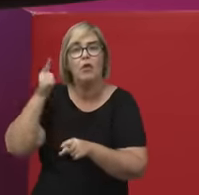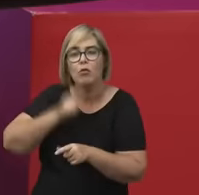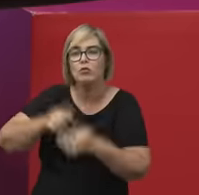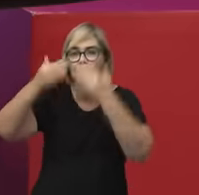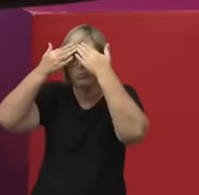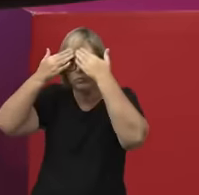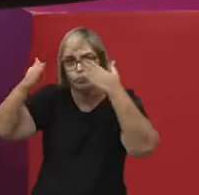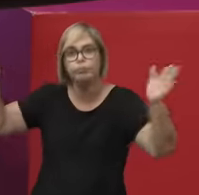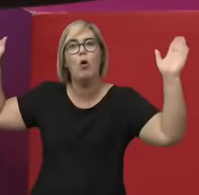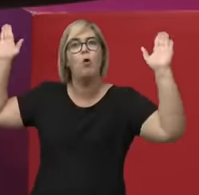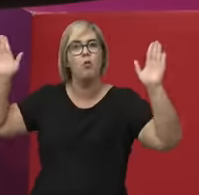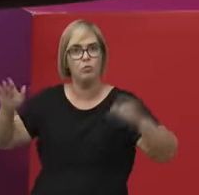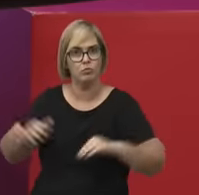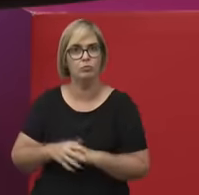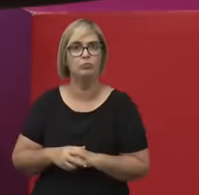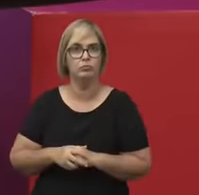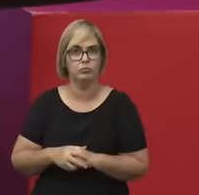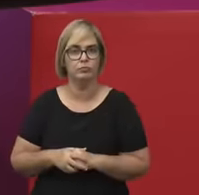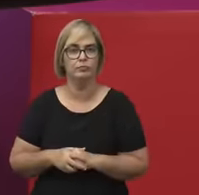novas vozes.